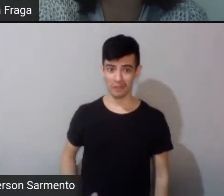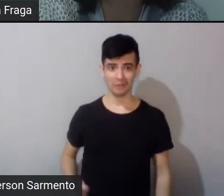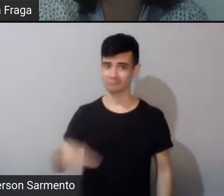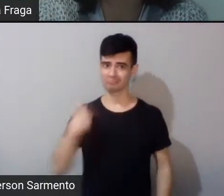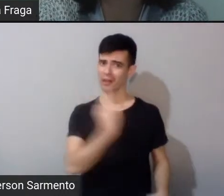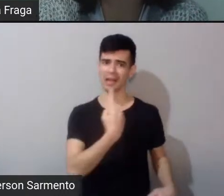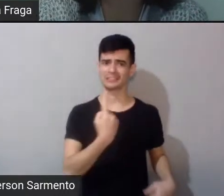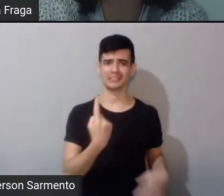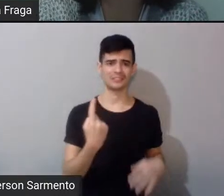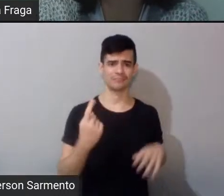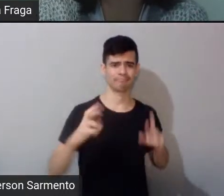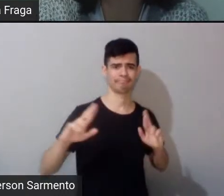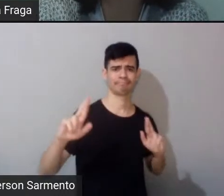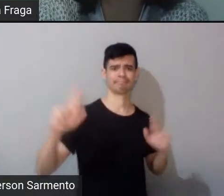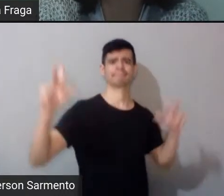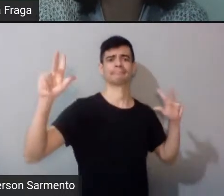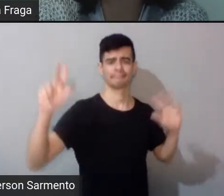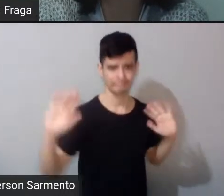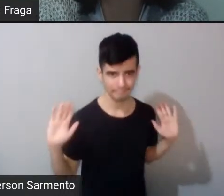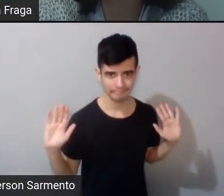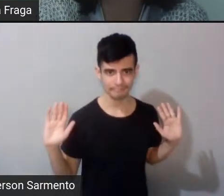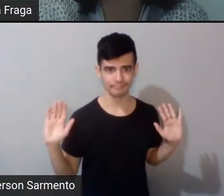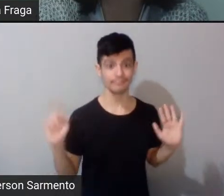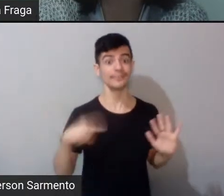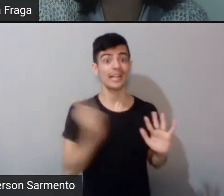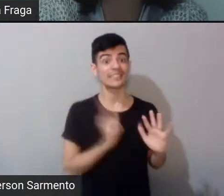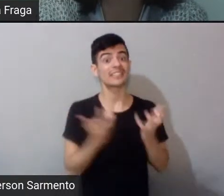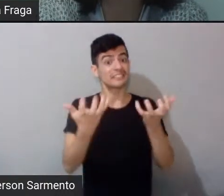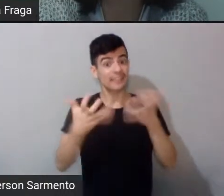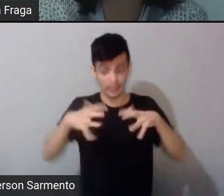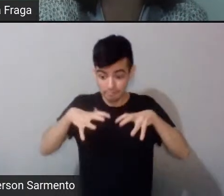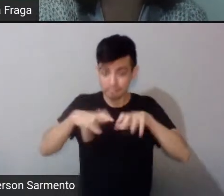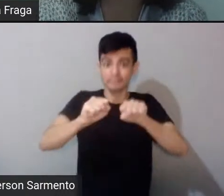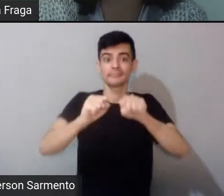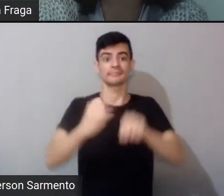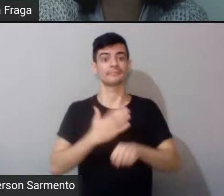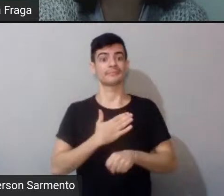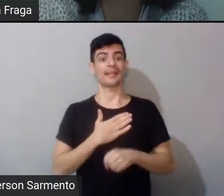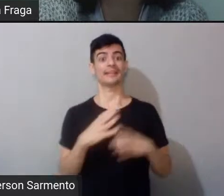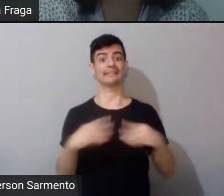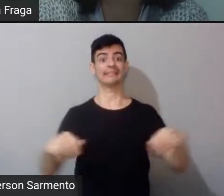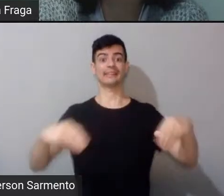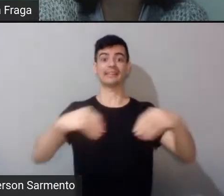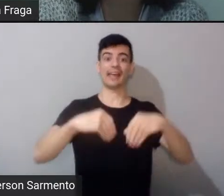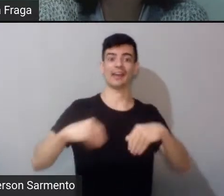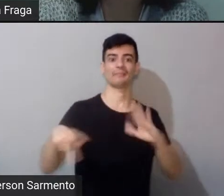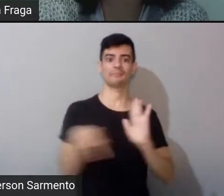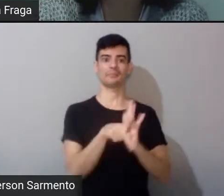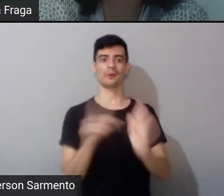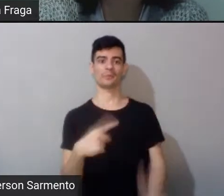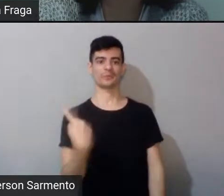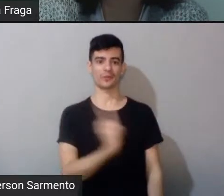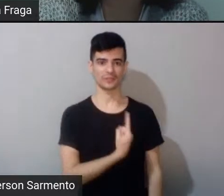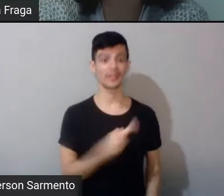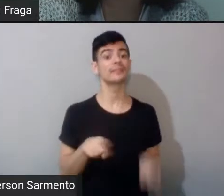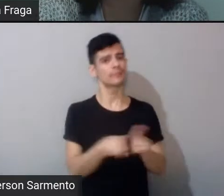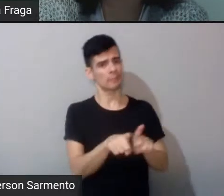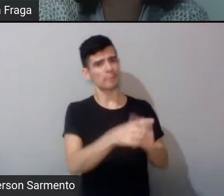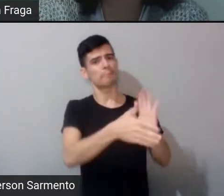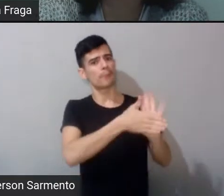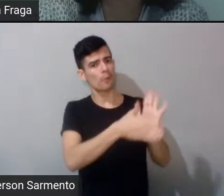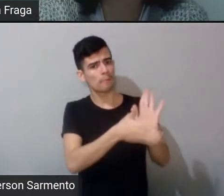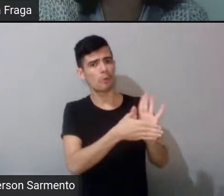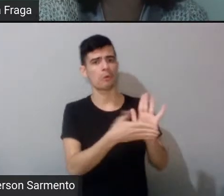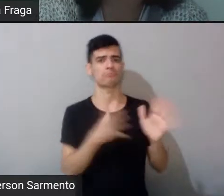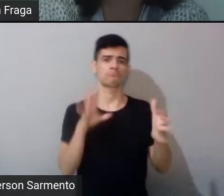retomar tudo que é nosso. e propor outras questões e quem quiser se aliar a gente